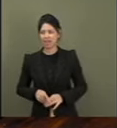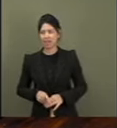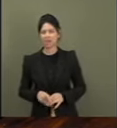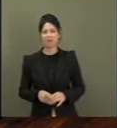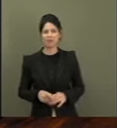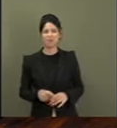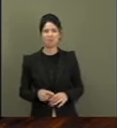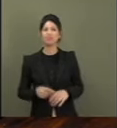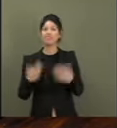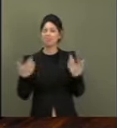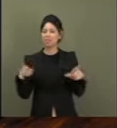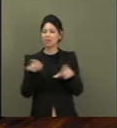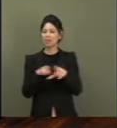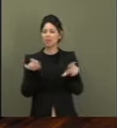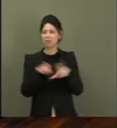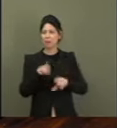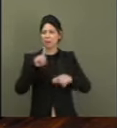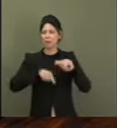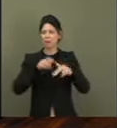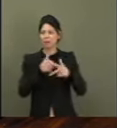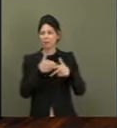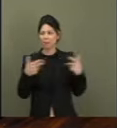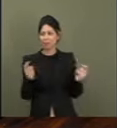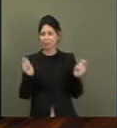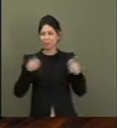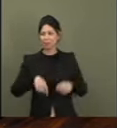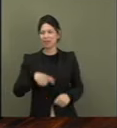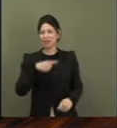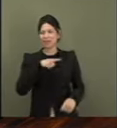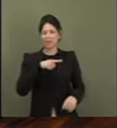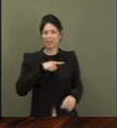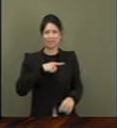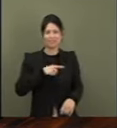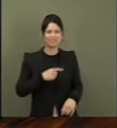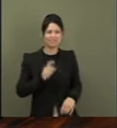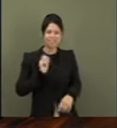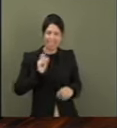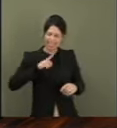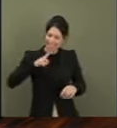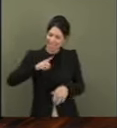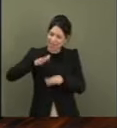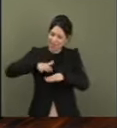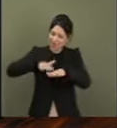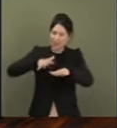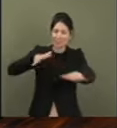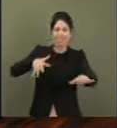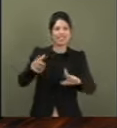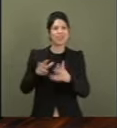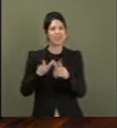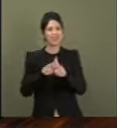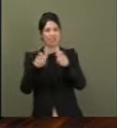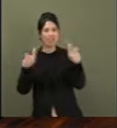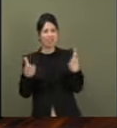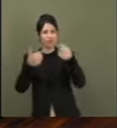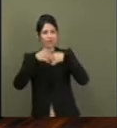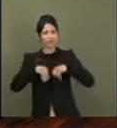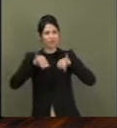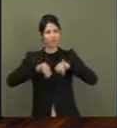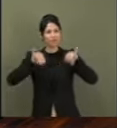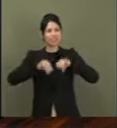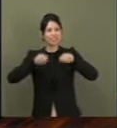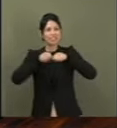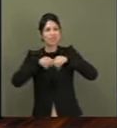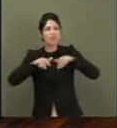lei para que ela seja cumprida. Que se façam mobilizações, campanhas públicas. Não tem